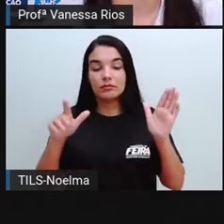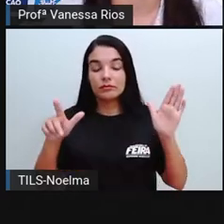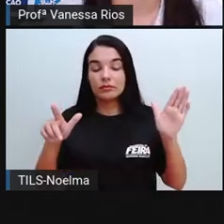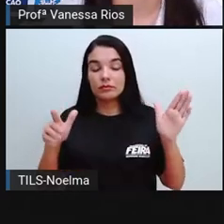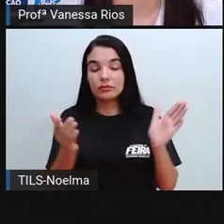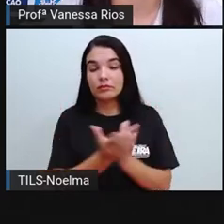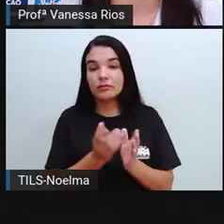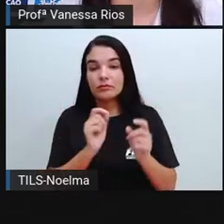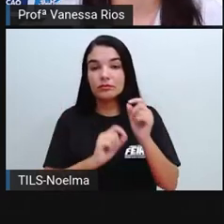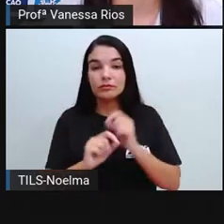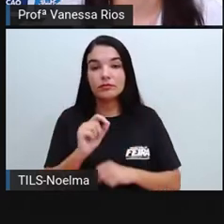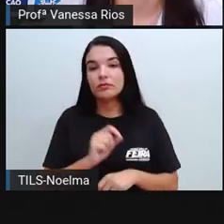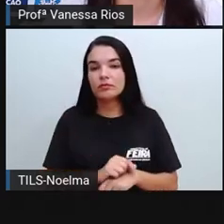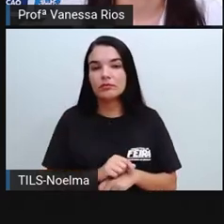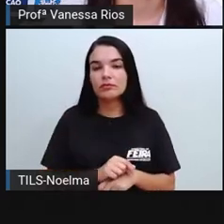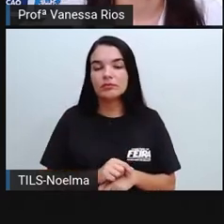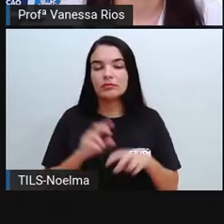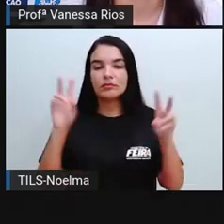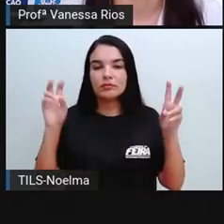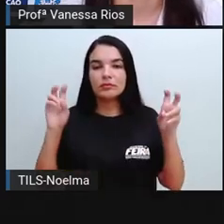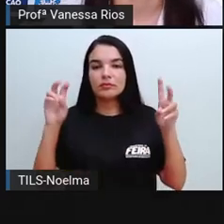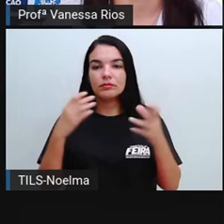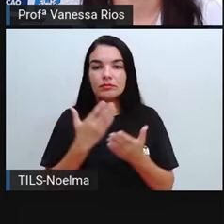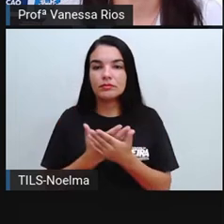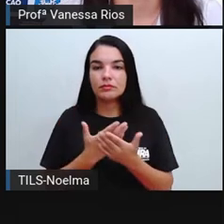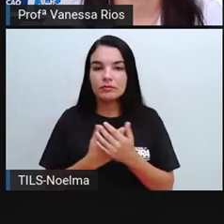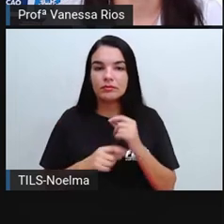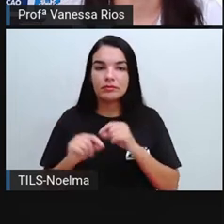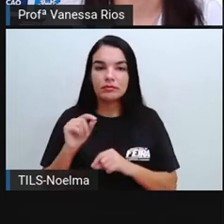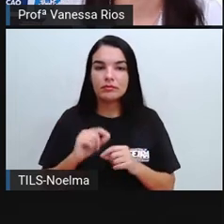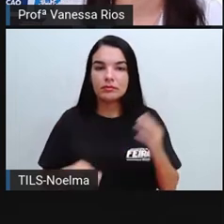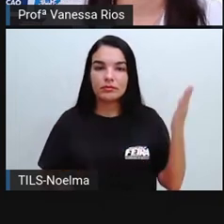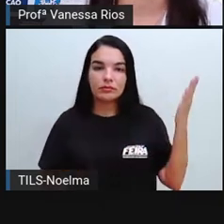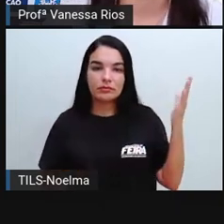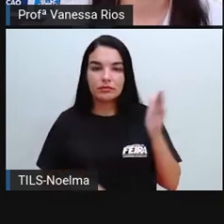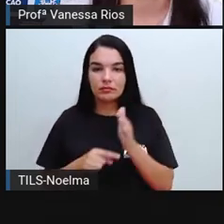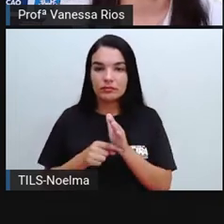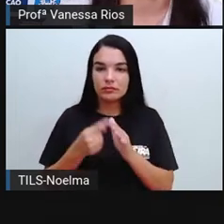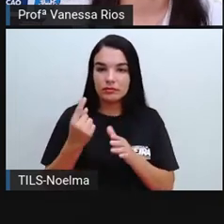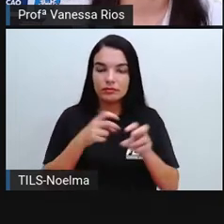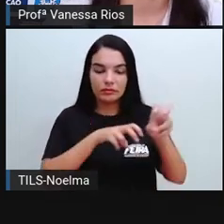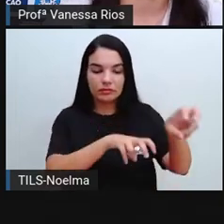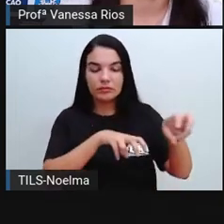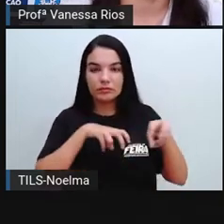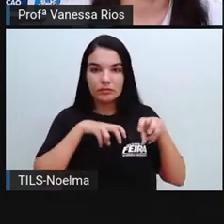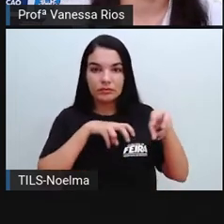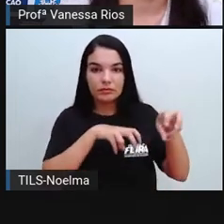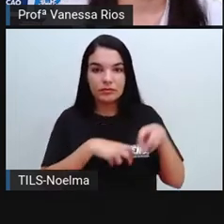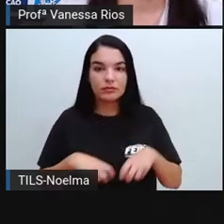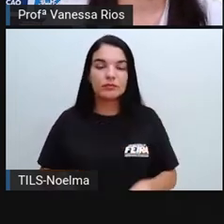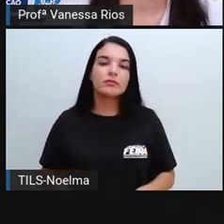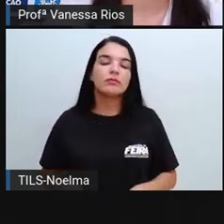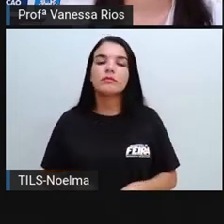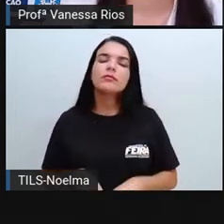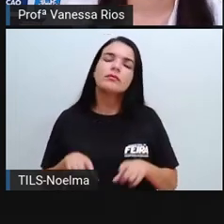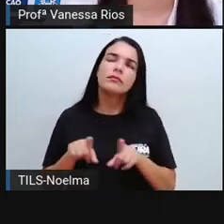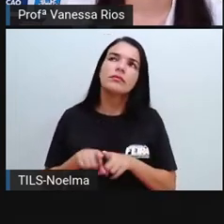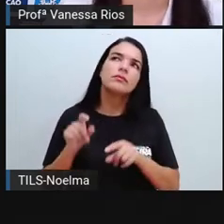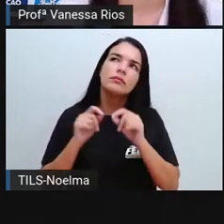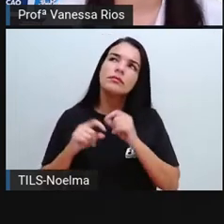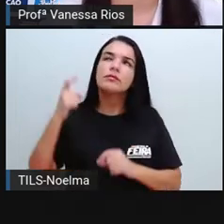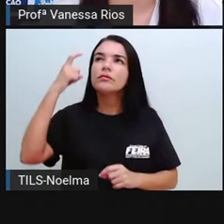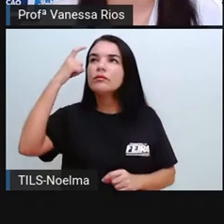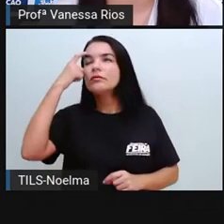que trata justamente do tema da nossa videoaula, que são aí os primeiros agricultores. agricultores. E aí quando a gente